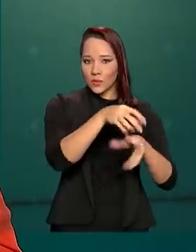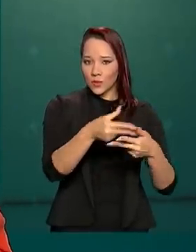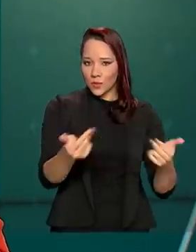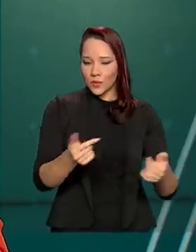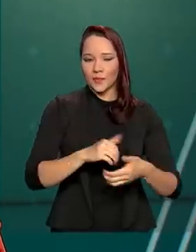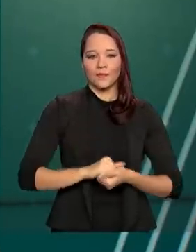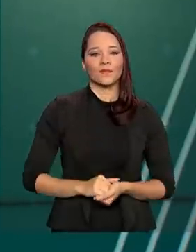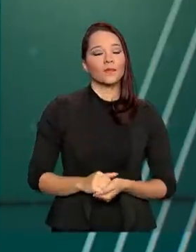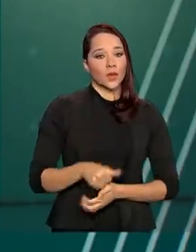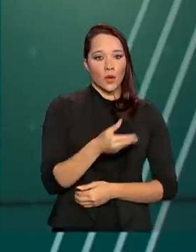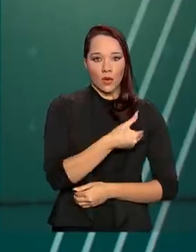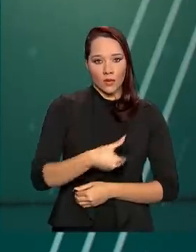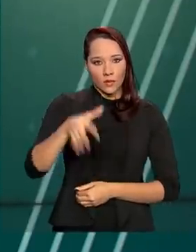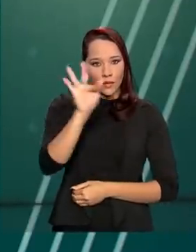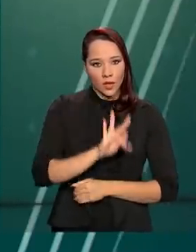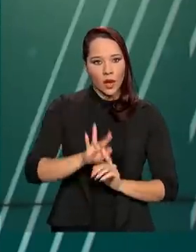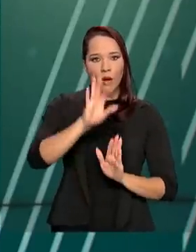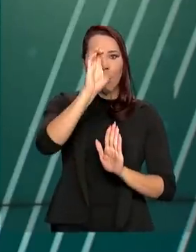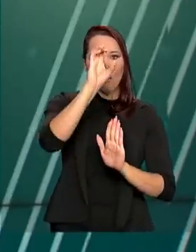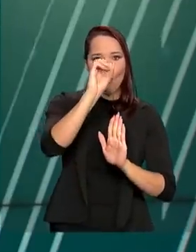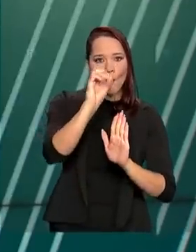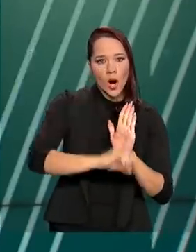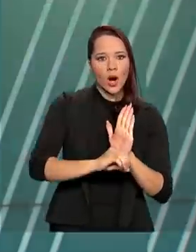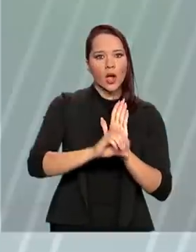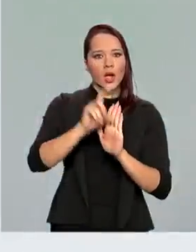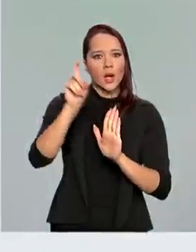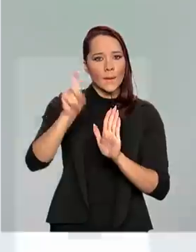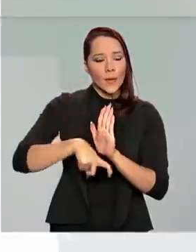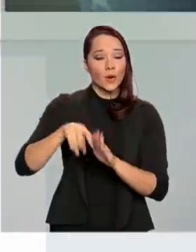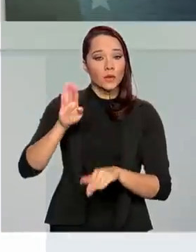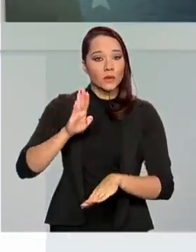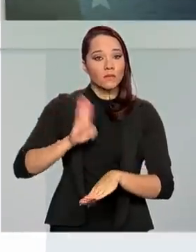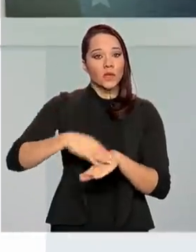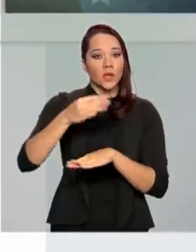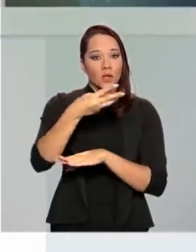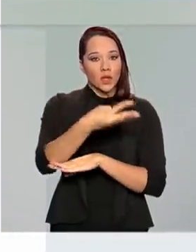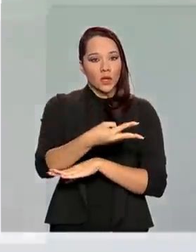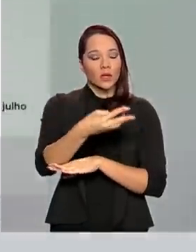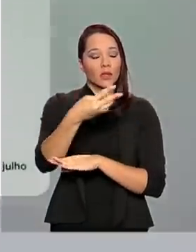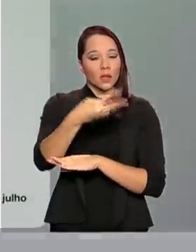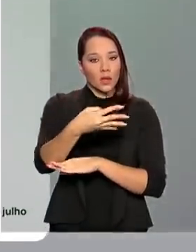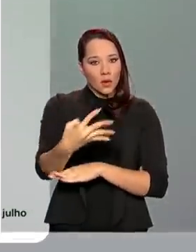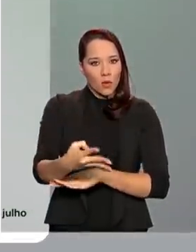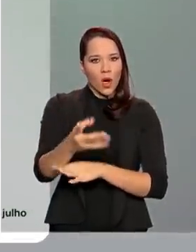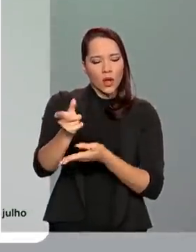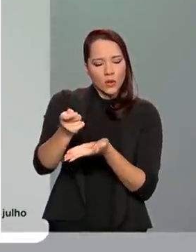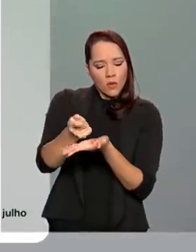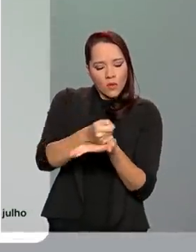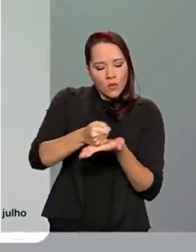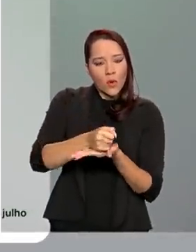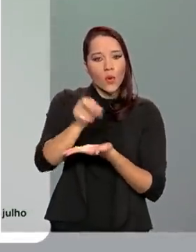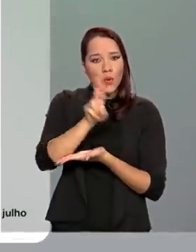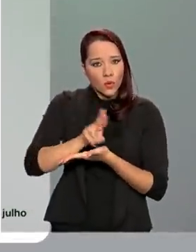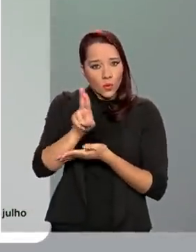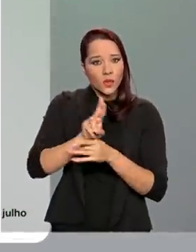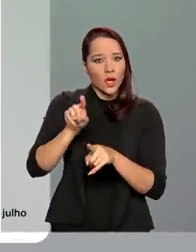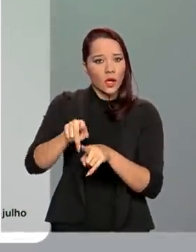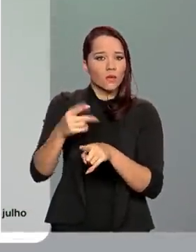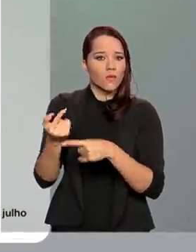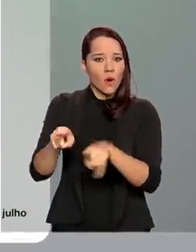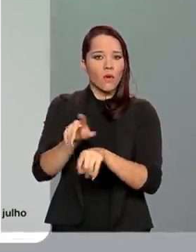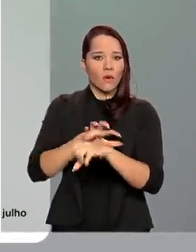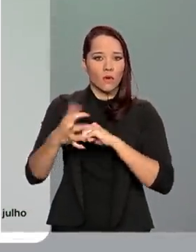O governo federal zerou tarifas de mais 34 insumos usados no combate à Covid-19.